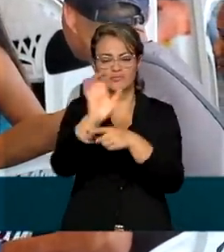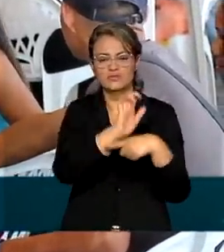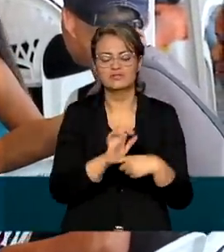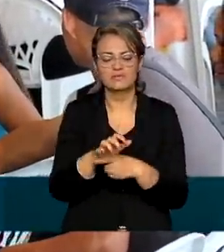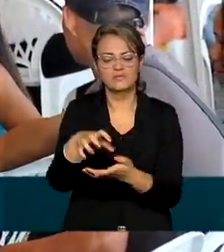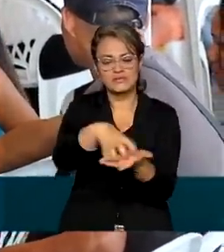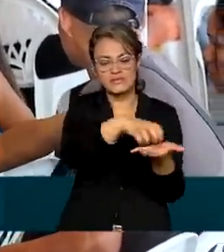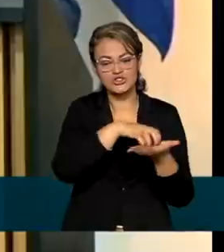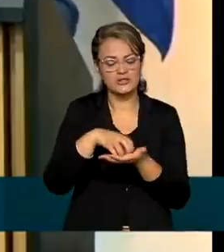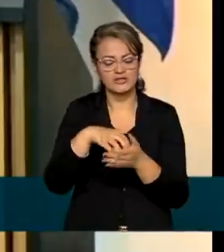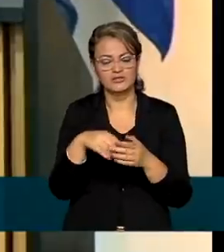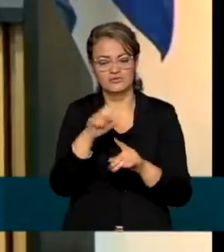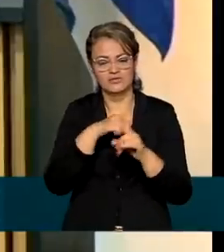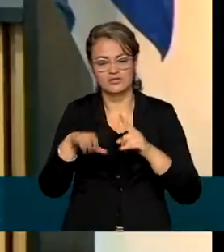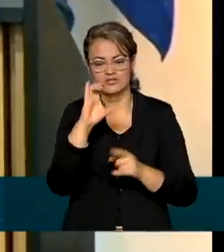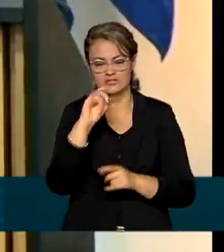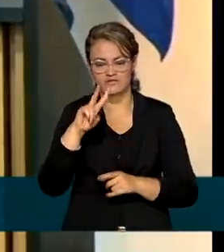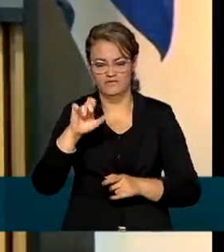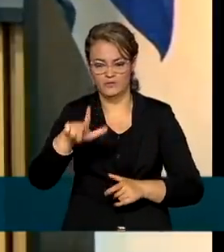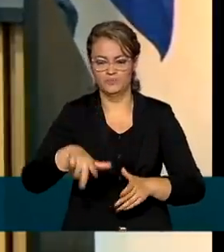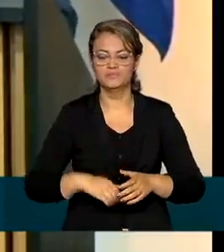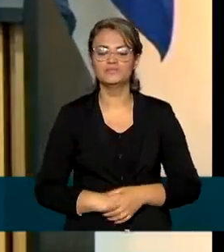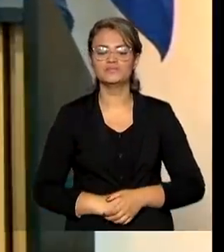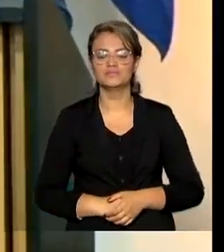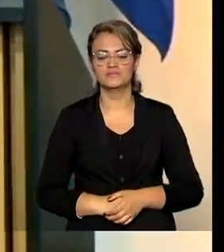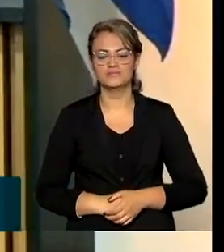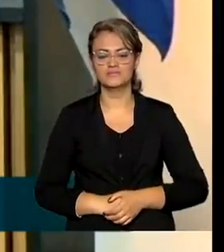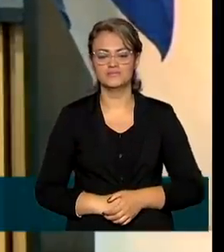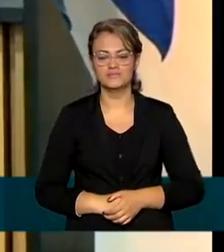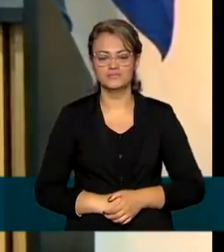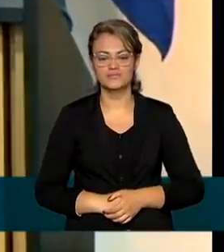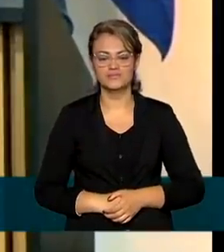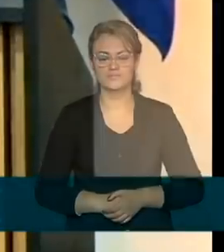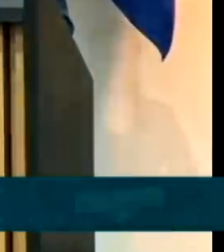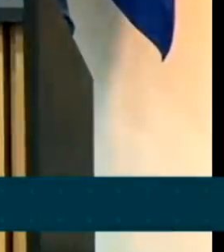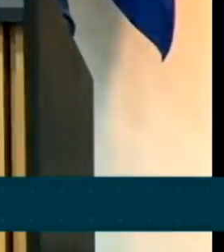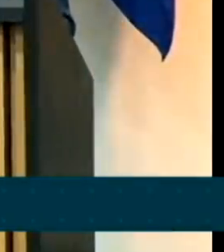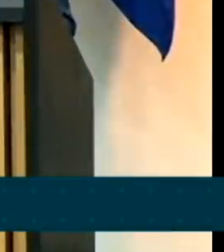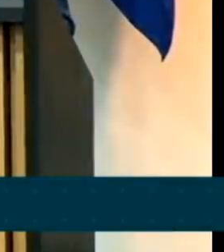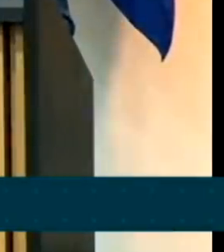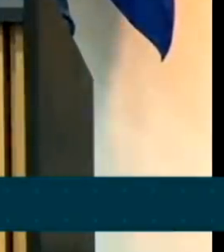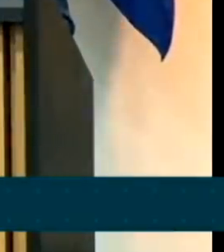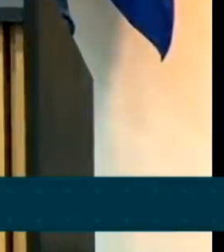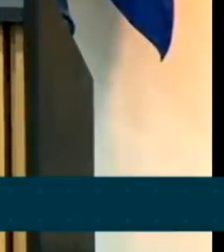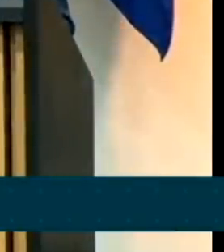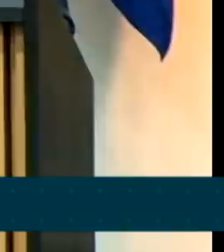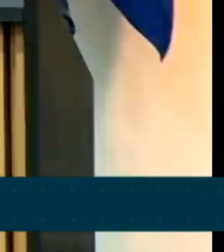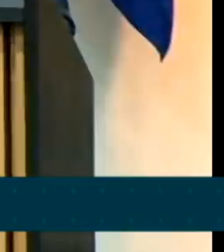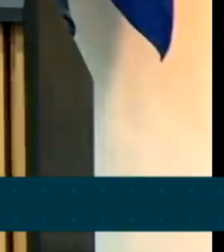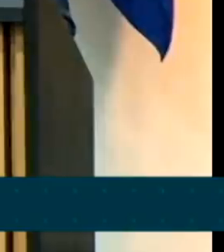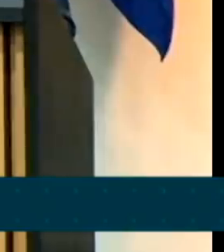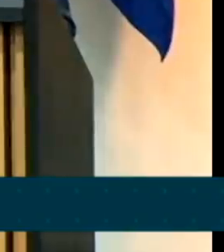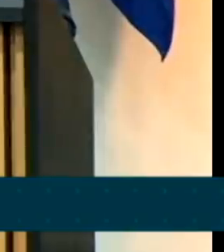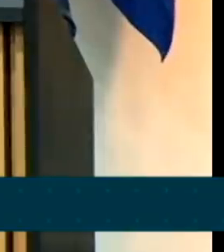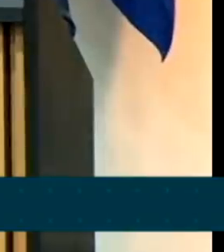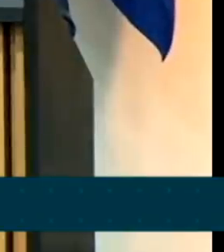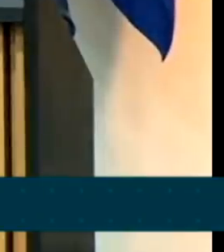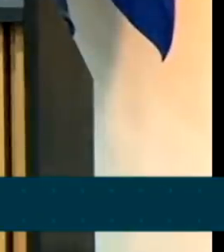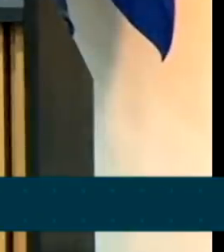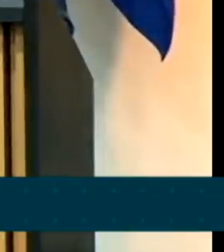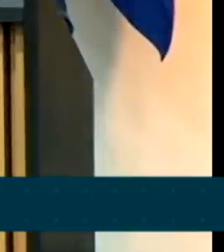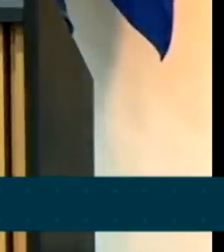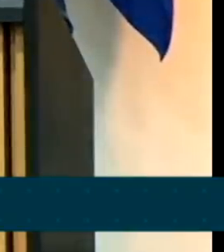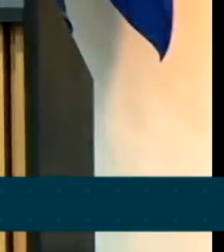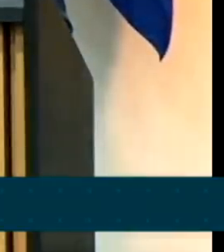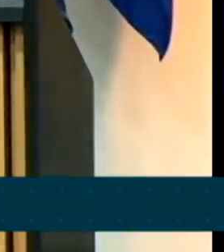entidades da sociedade civil. Trabalhamos para que, ao chegar aos seus destinos, eles contem com escolas e